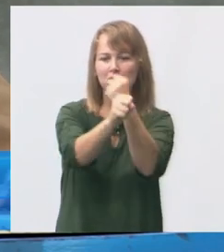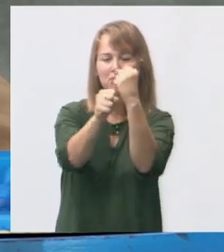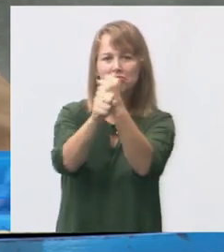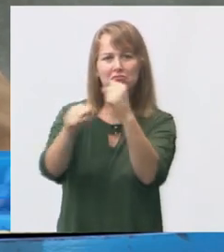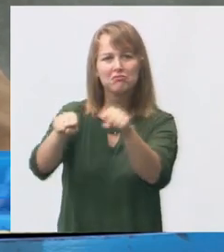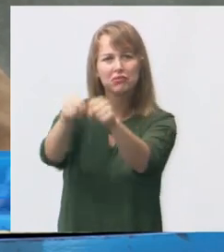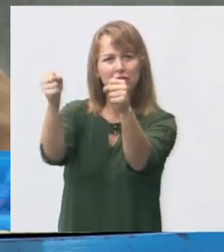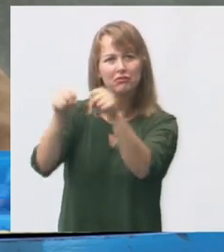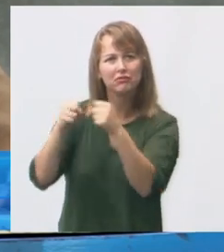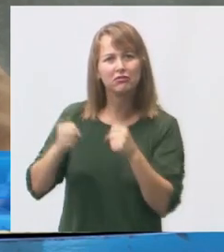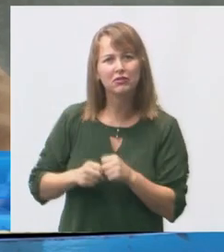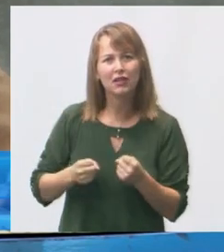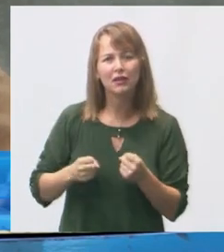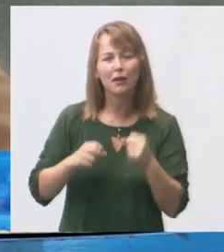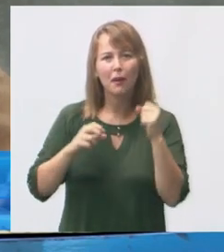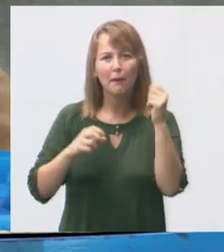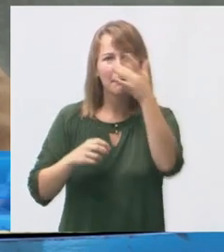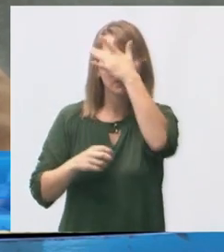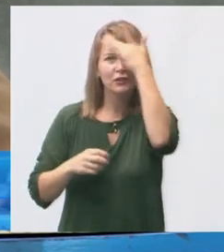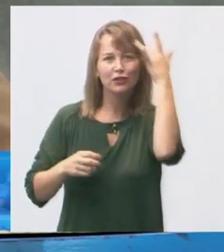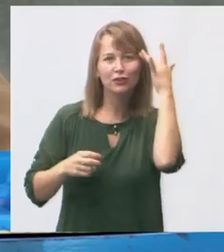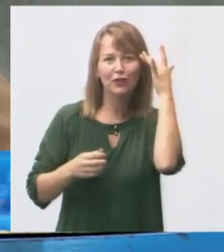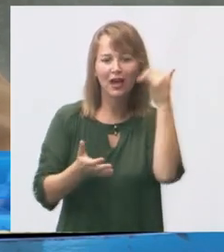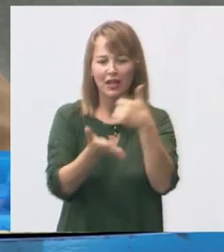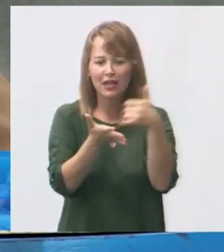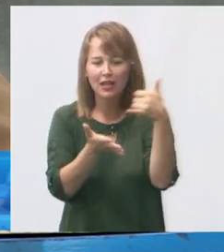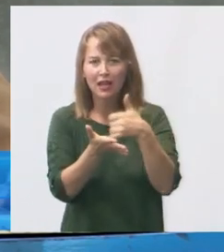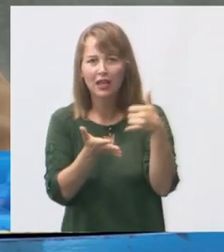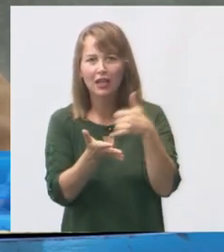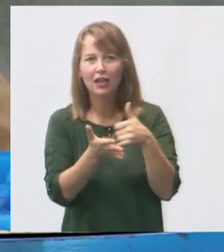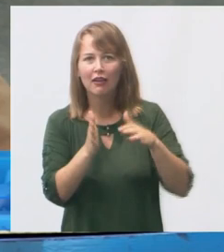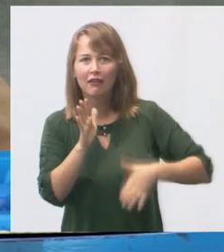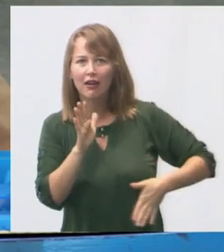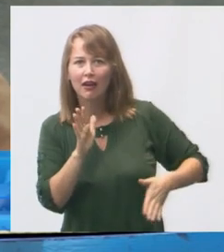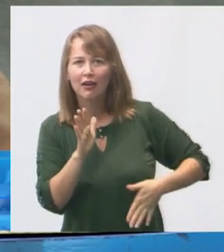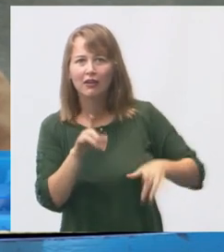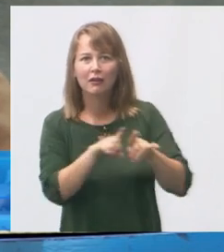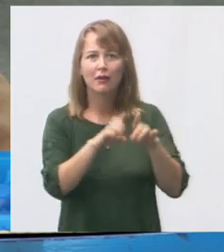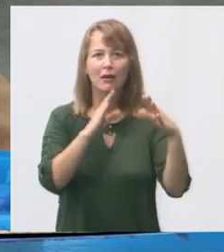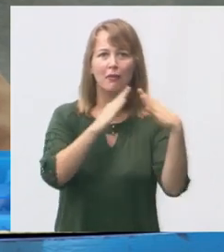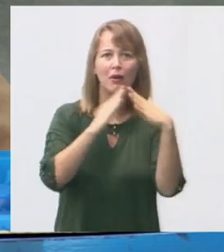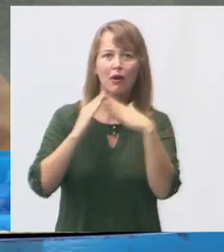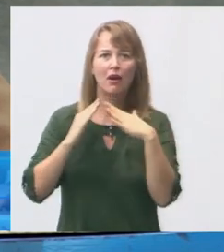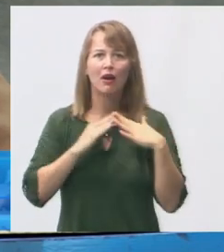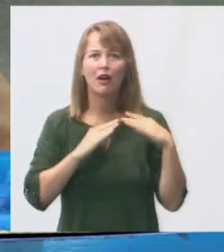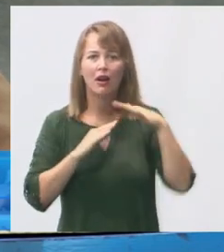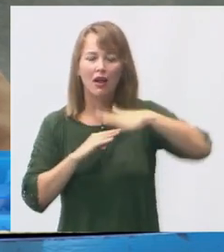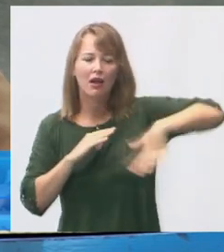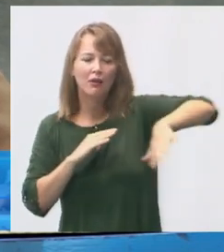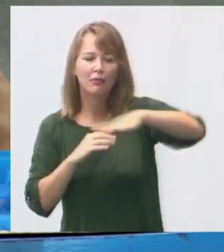pessoas, dependentes químicos e até por moradores. Porque o portão ficou aberto.